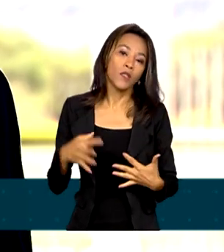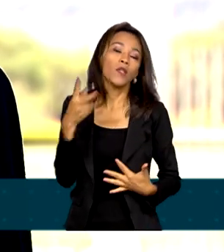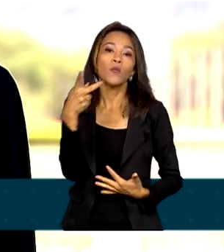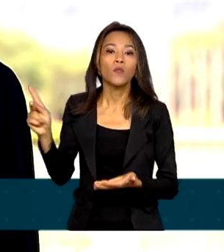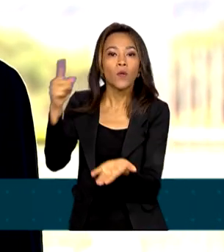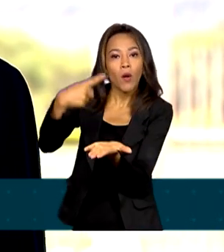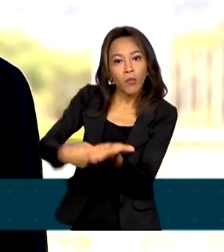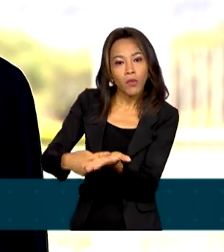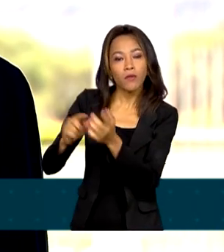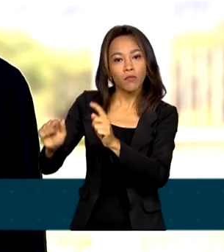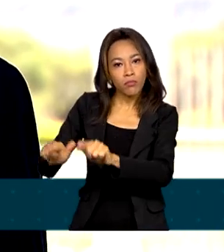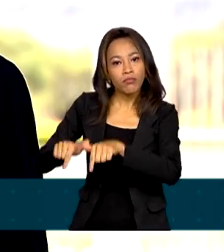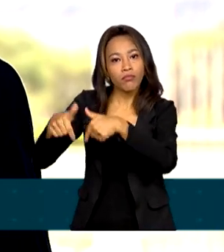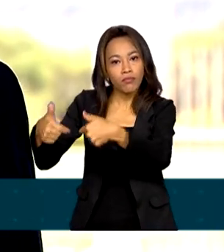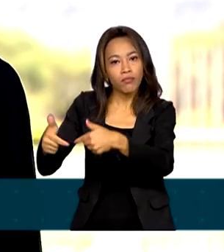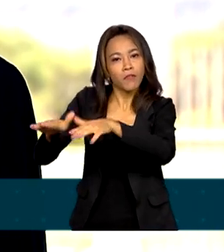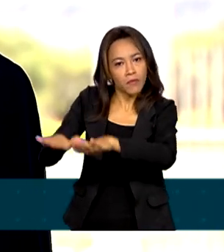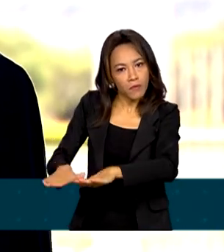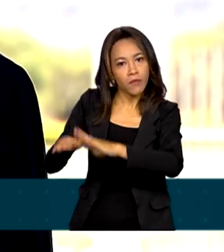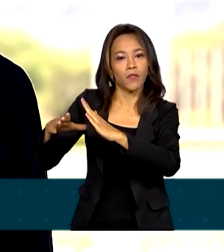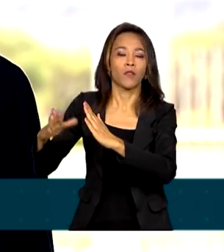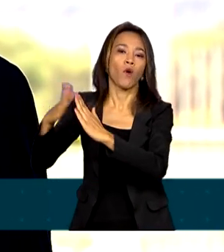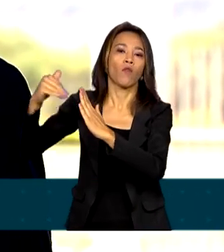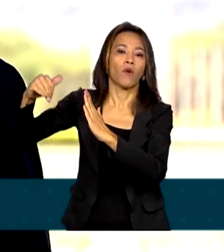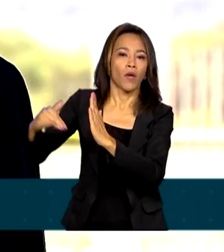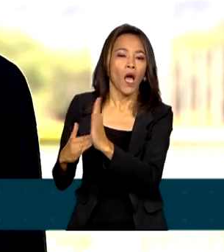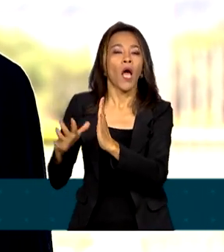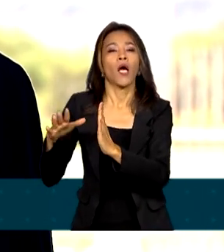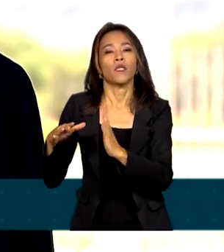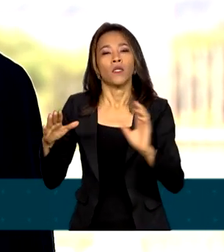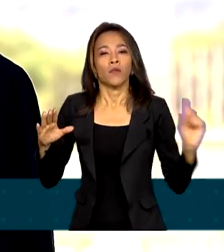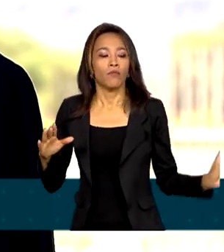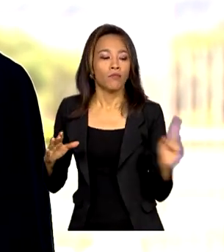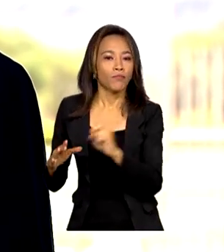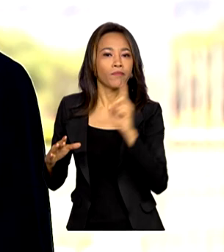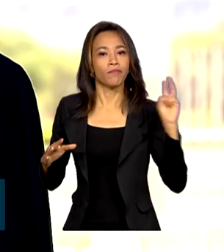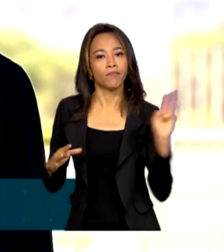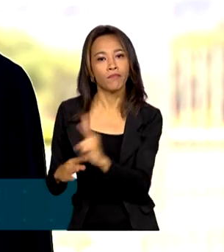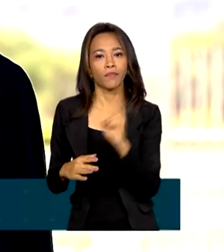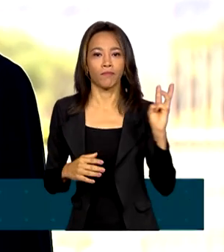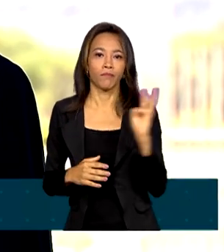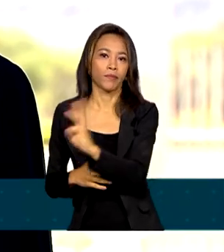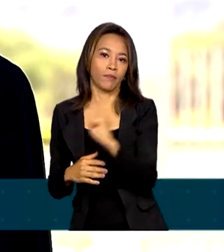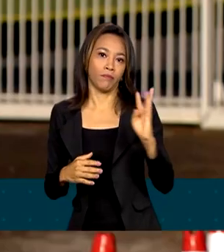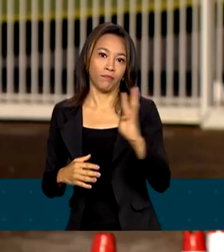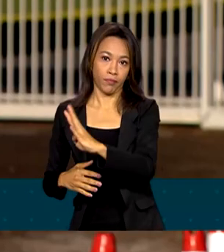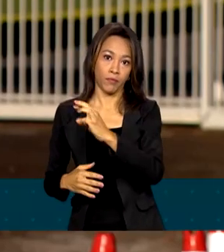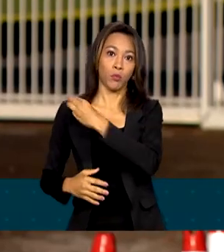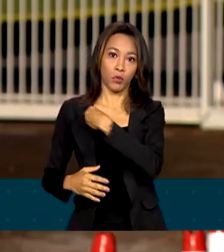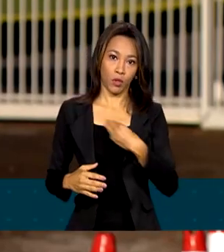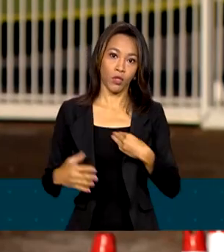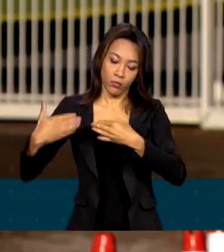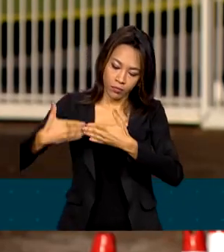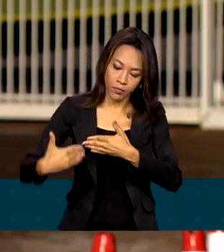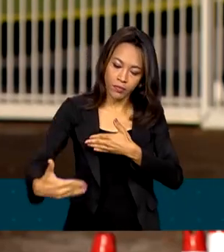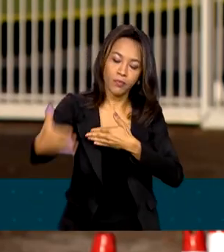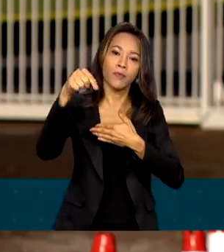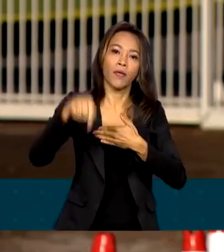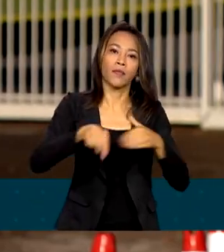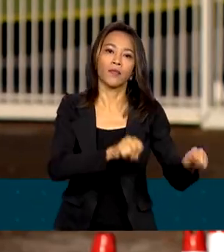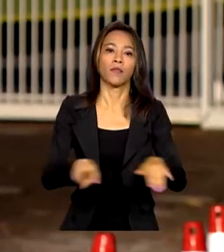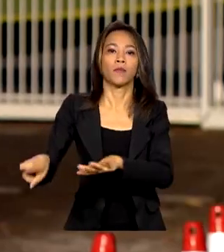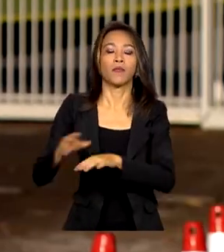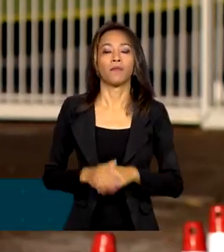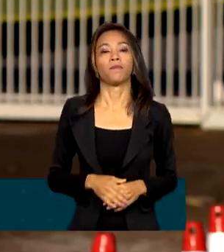aqui no Alvorada em temas internos do governo, vai conversar com os ministros durante toda a semana. O ministro afirmou que a